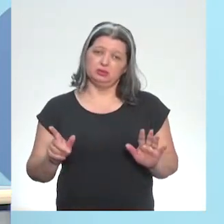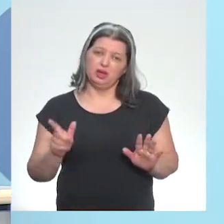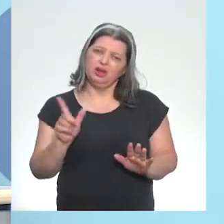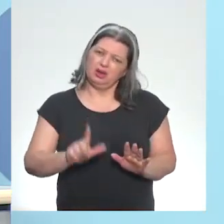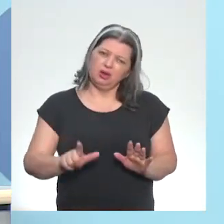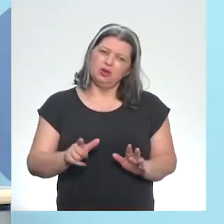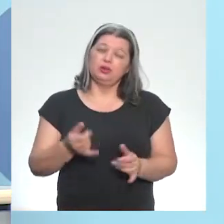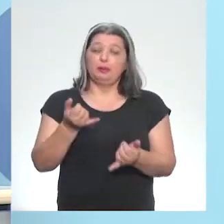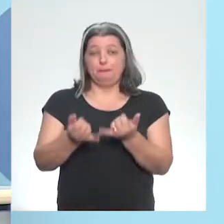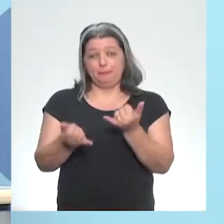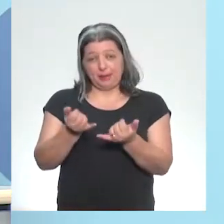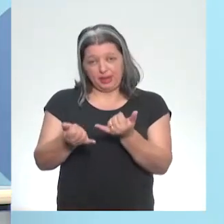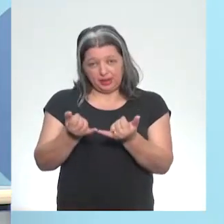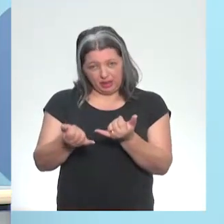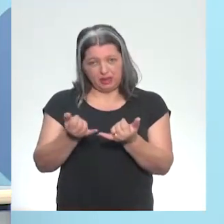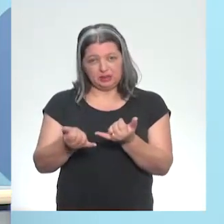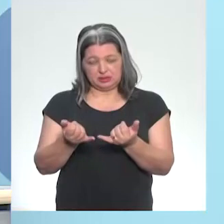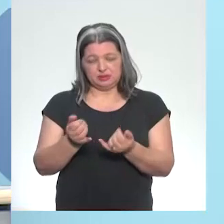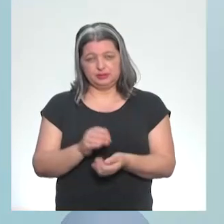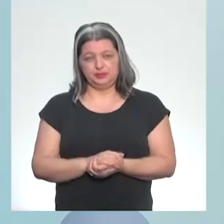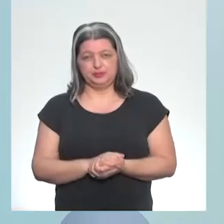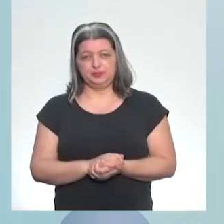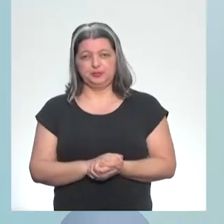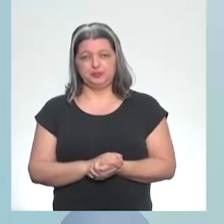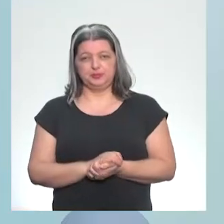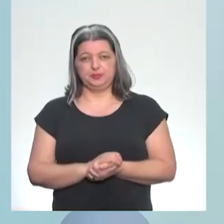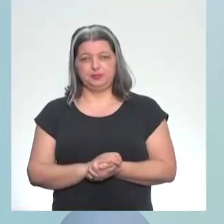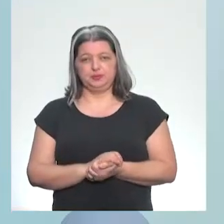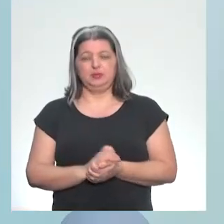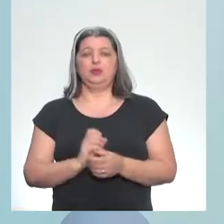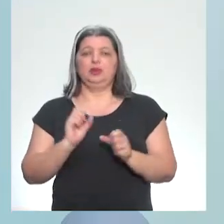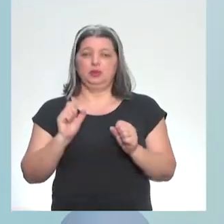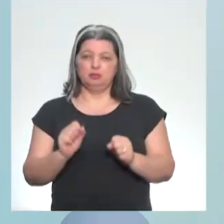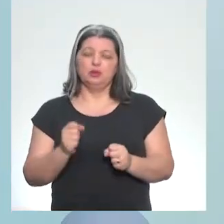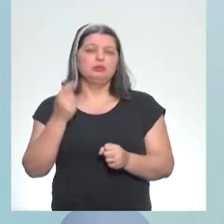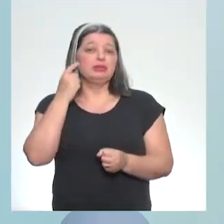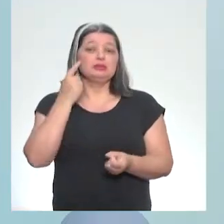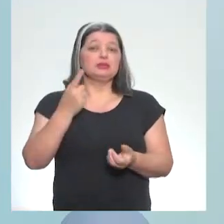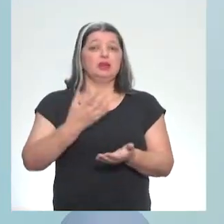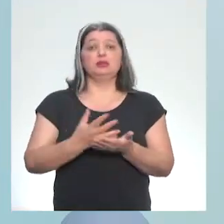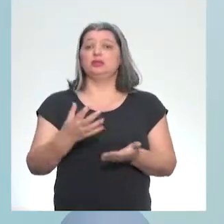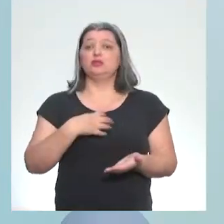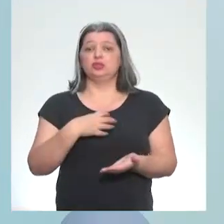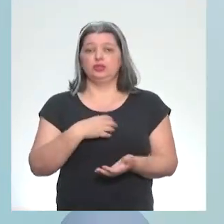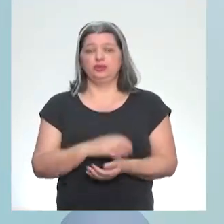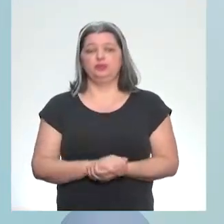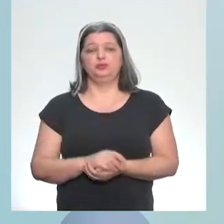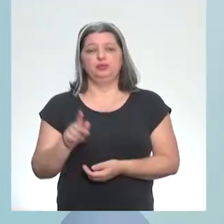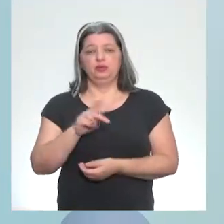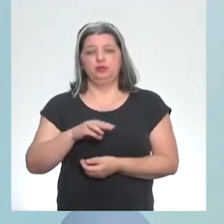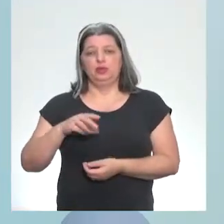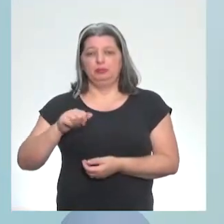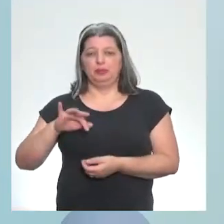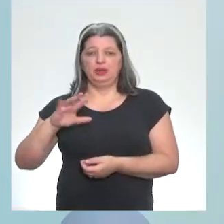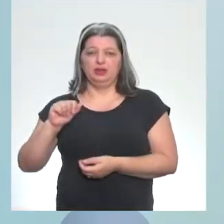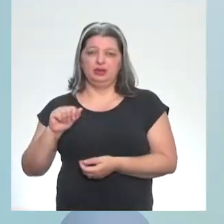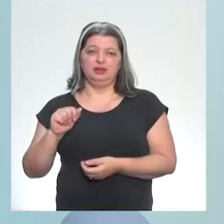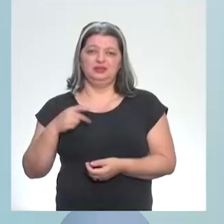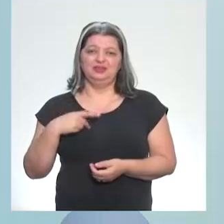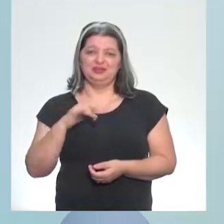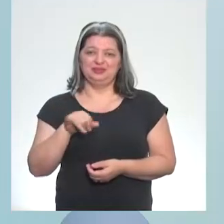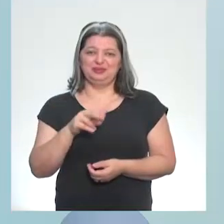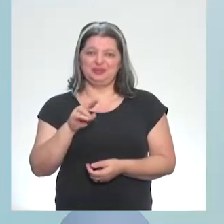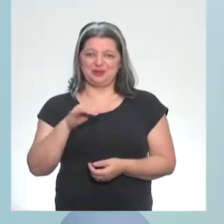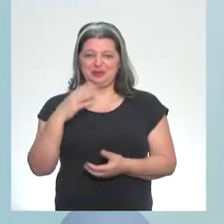parecida, não está tão distante assim. Não, não, mas pode começar pelo raciocínio. Professora Maria Sônia, Juliana Maravilhosa. Como me chamou de